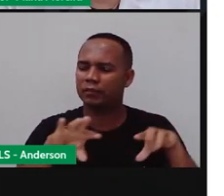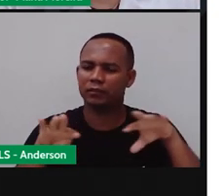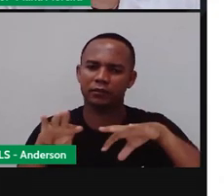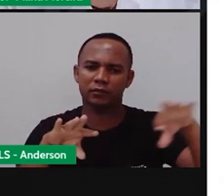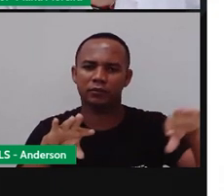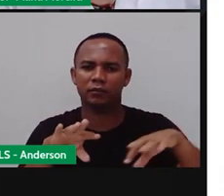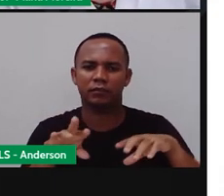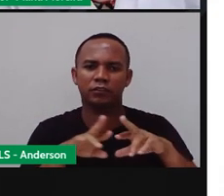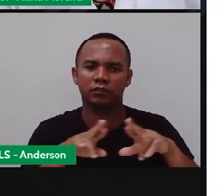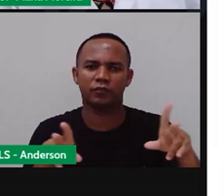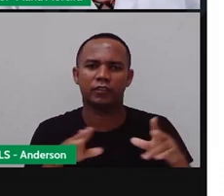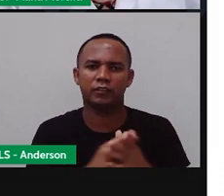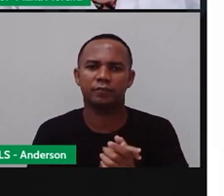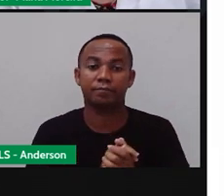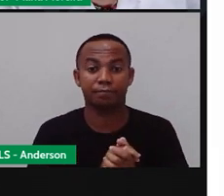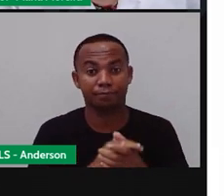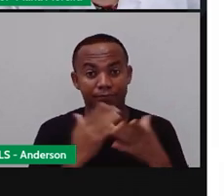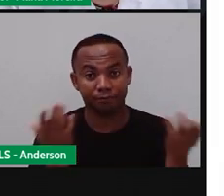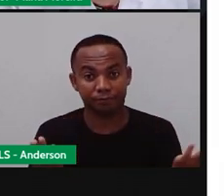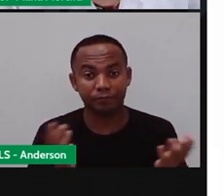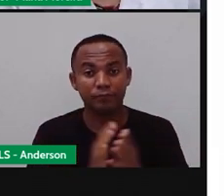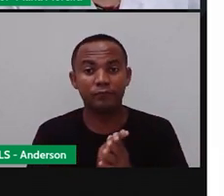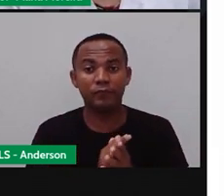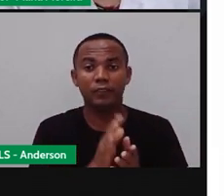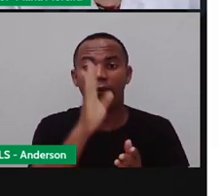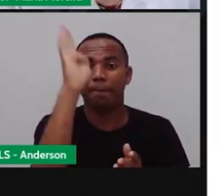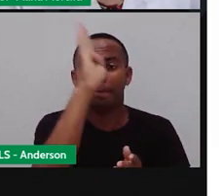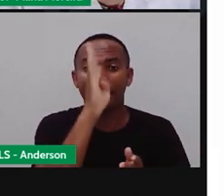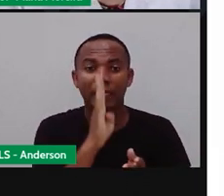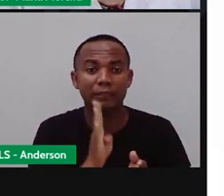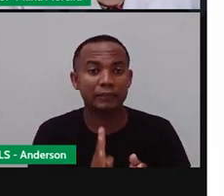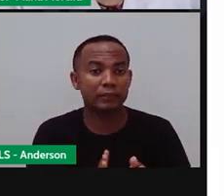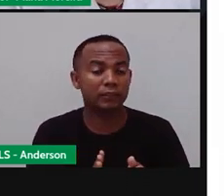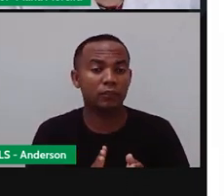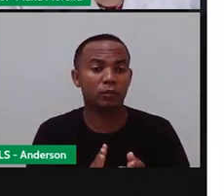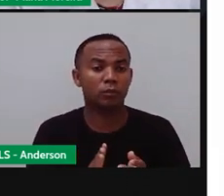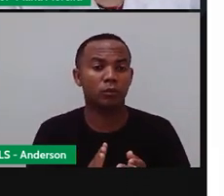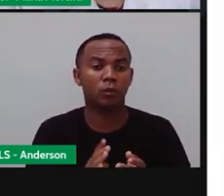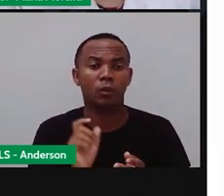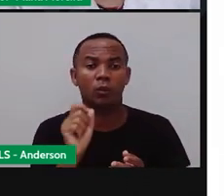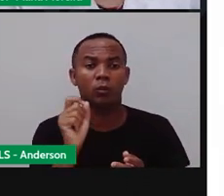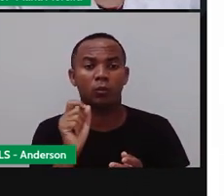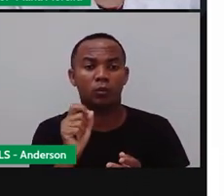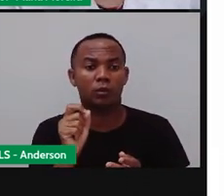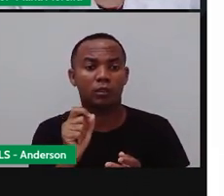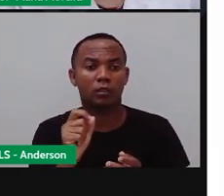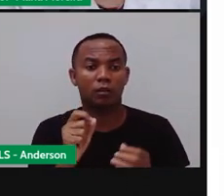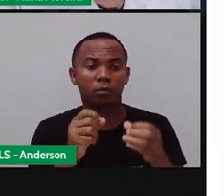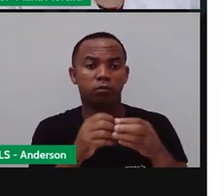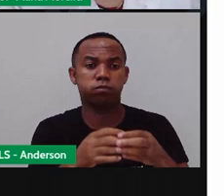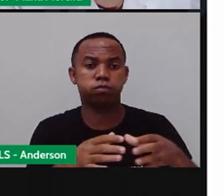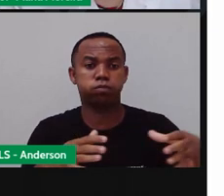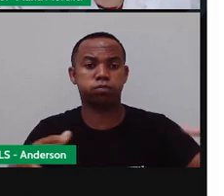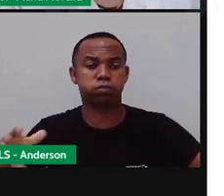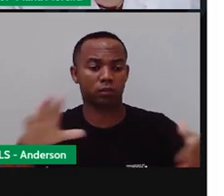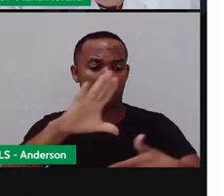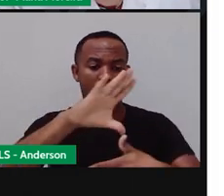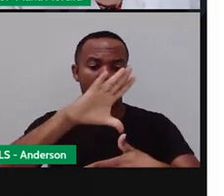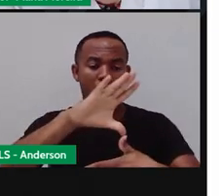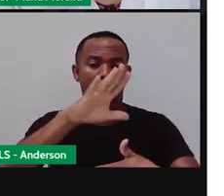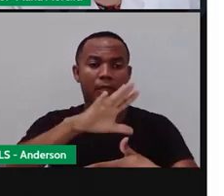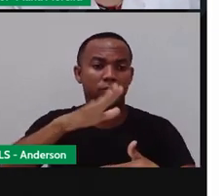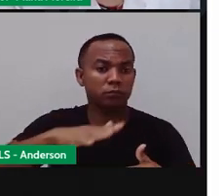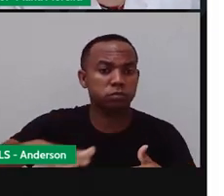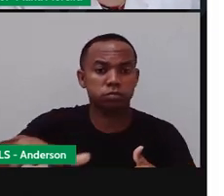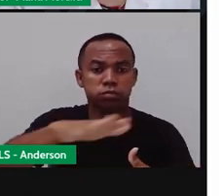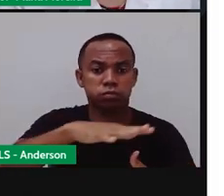países. Bom, o Brasil é um país muito grande, né? E a maior parte deles é localizado num lugar